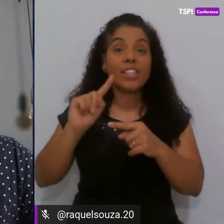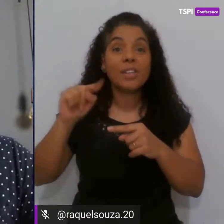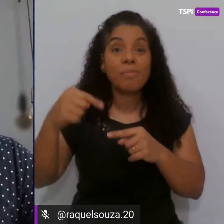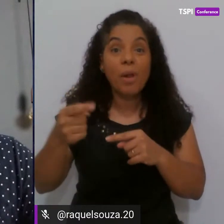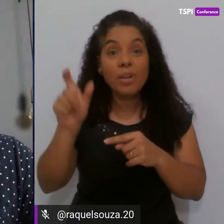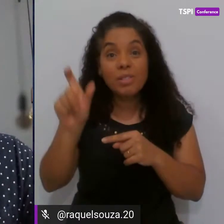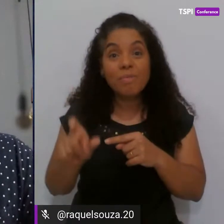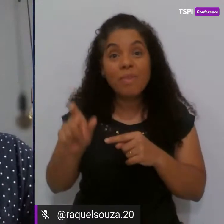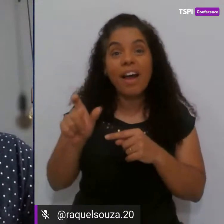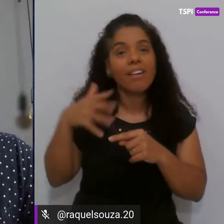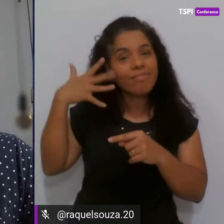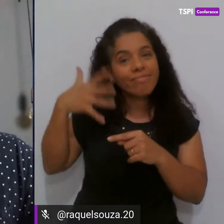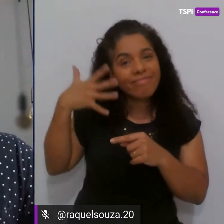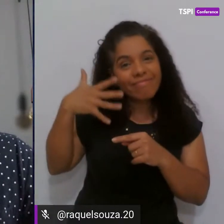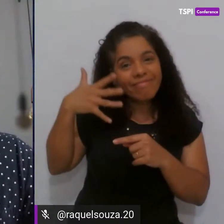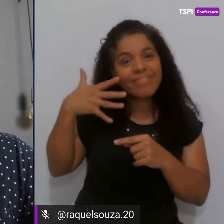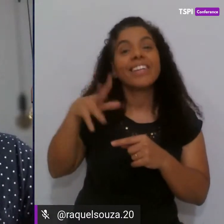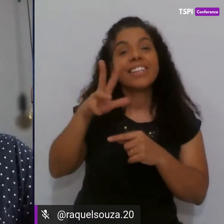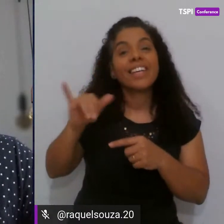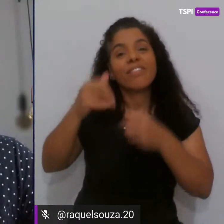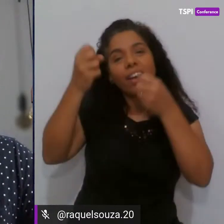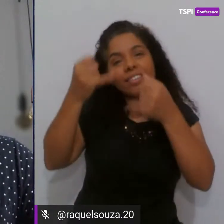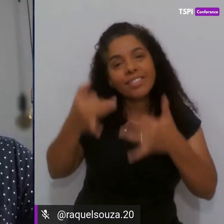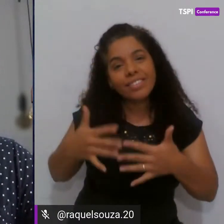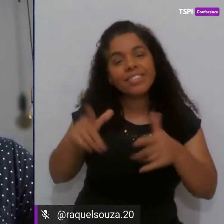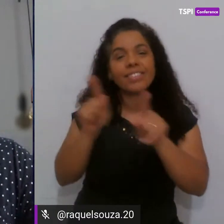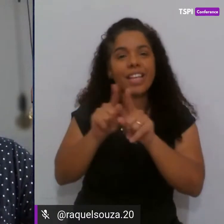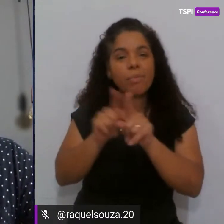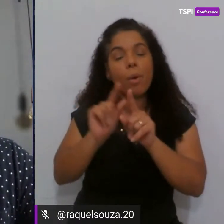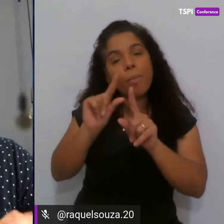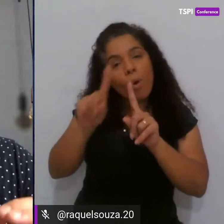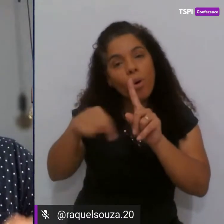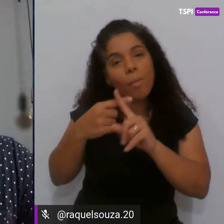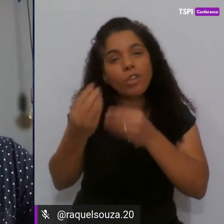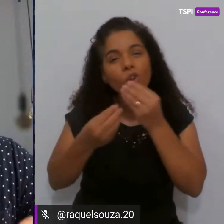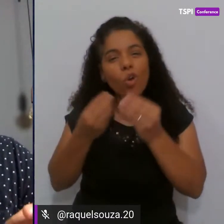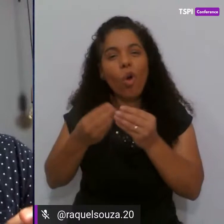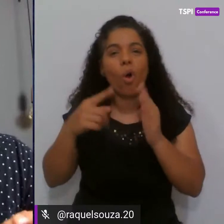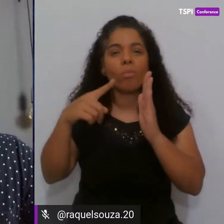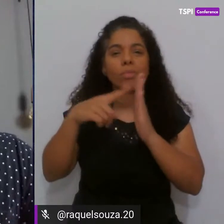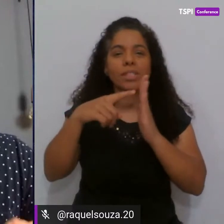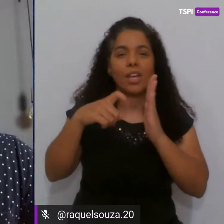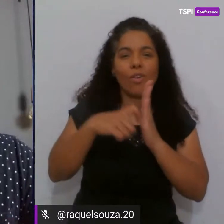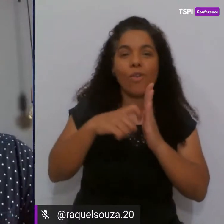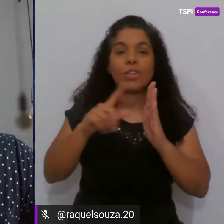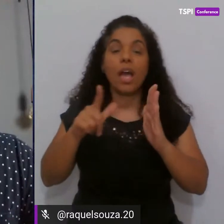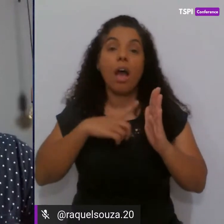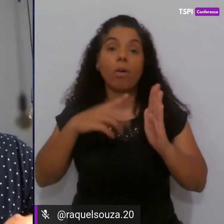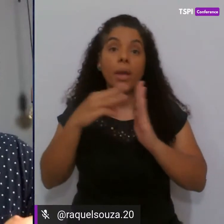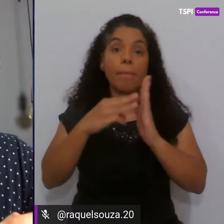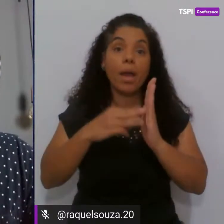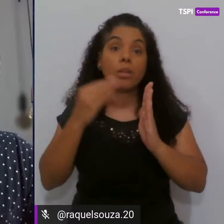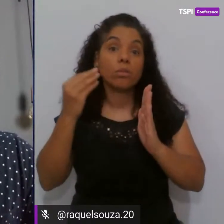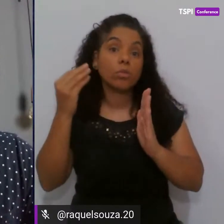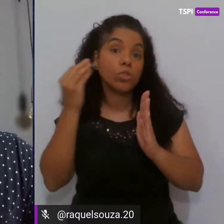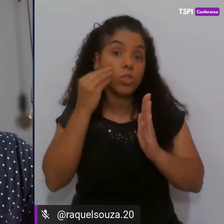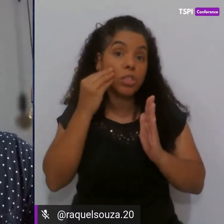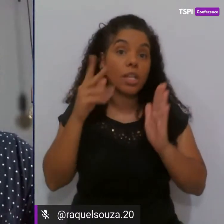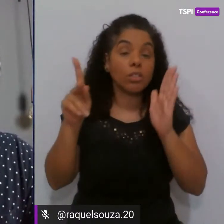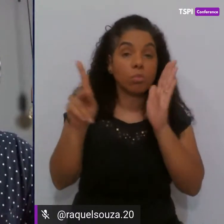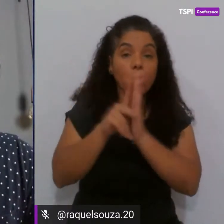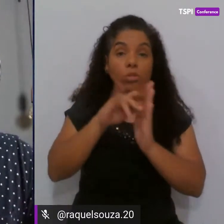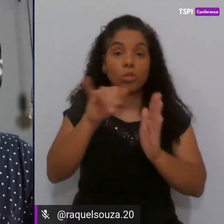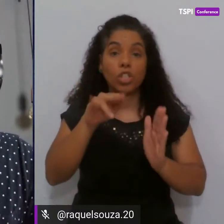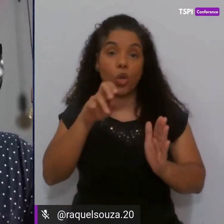palestrante que vai falar um pouco mais aí sobre como executar métodos de teste do JUnity